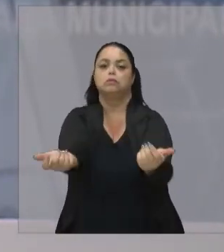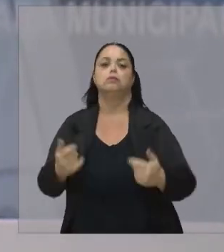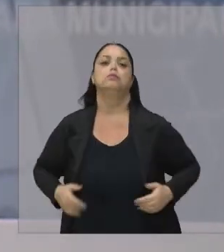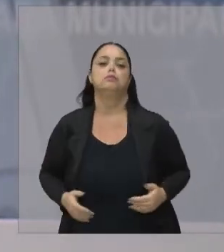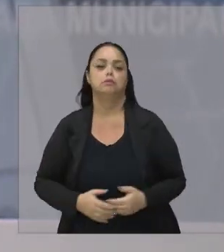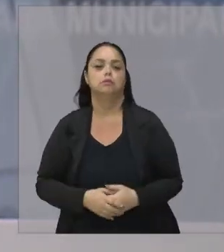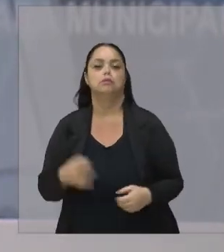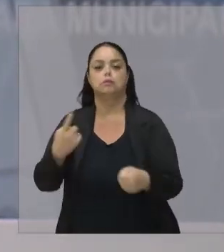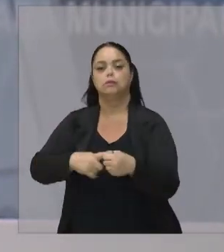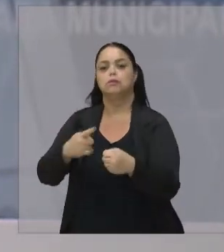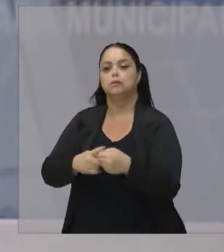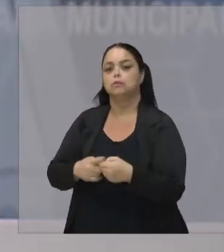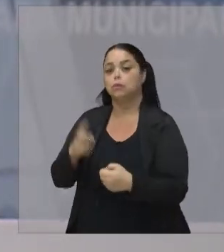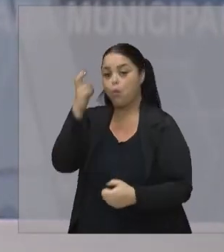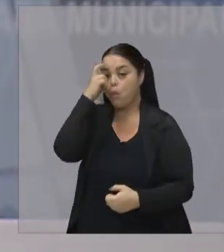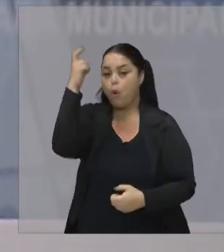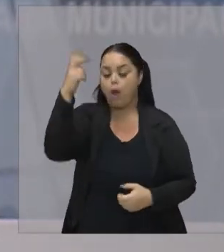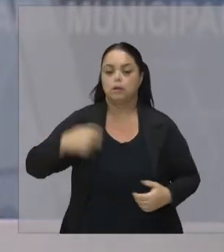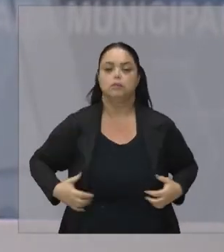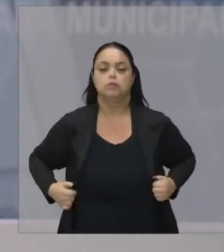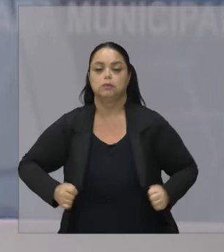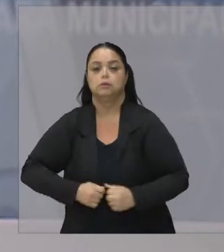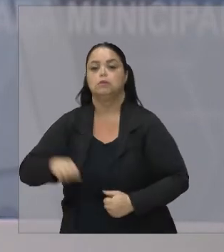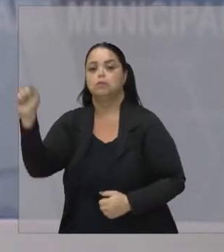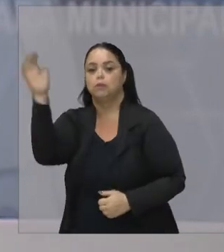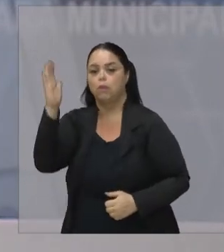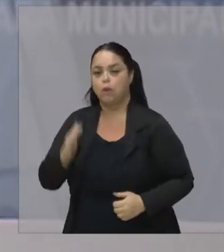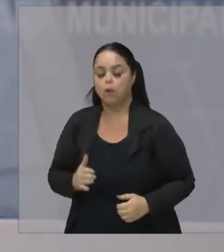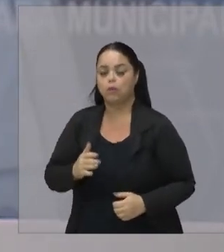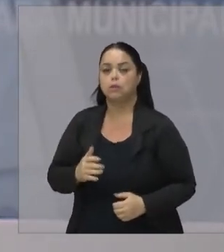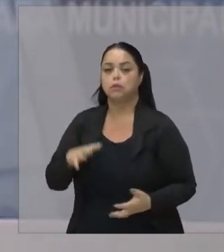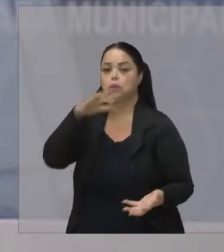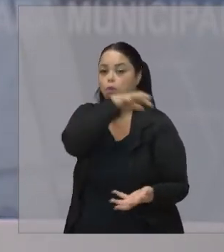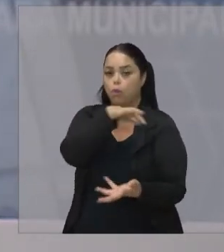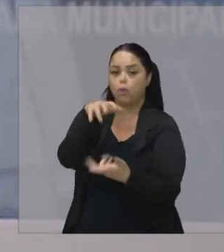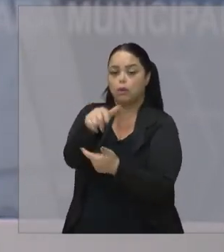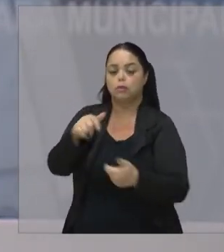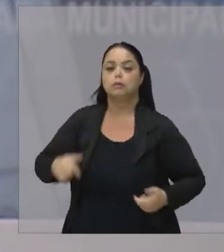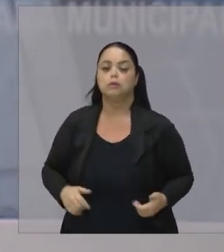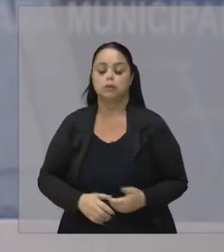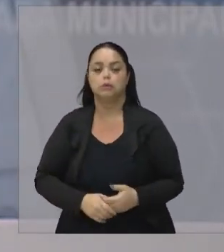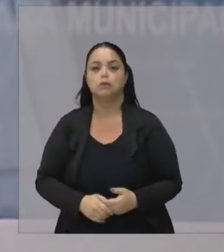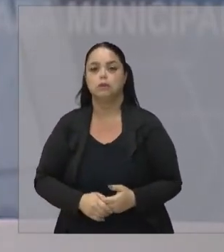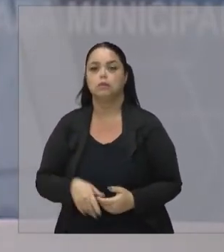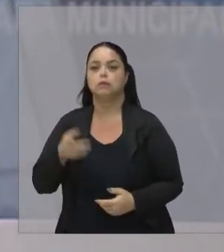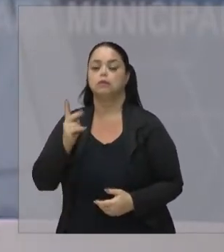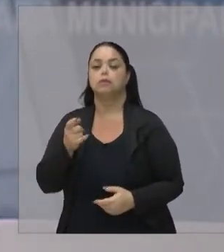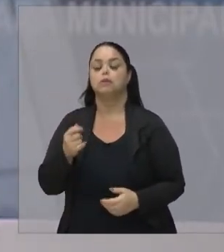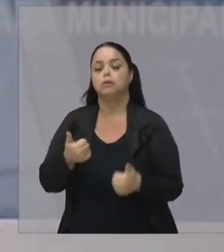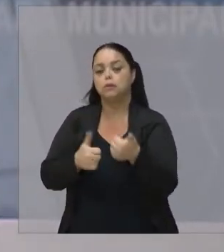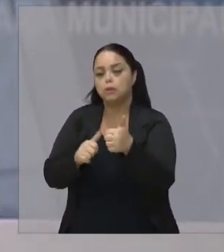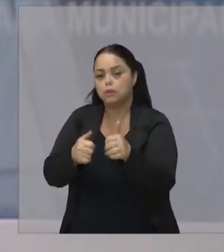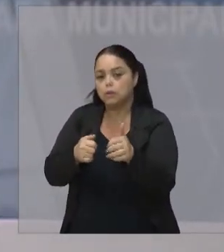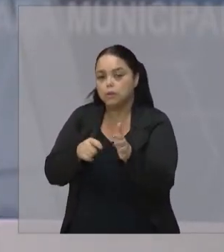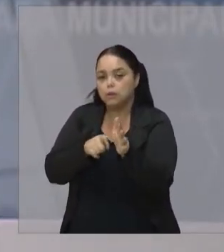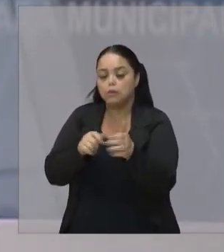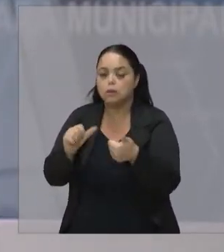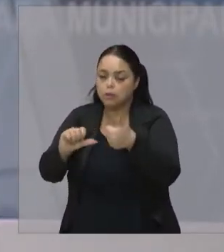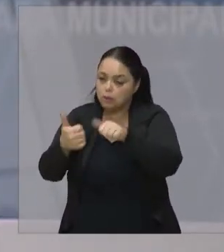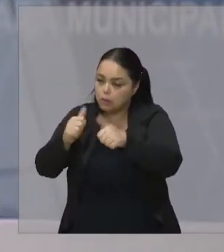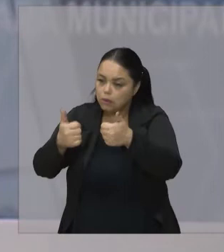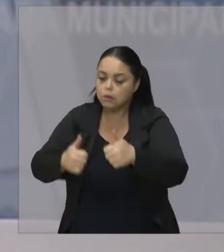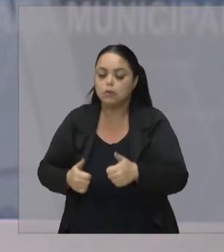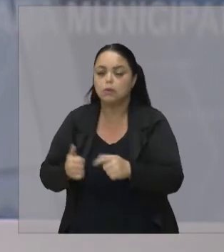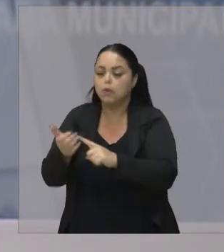questão de cidades inteligentes Não só a nível nacional Como internacional Mas eu sempre analiso tudo isso Não só pela